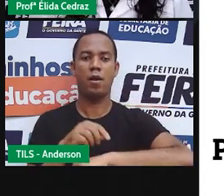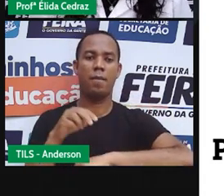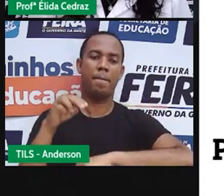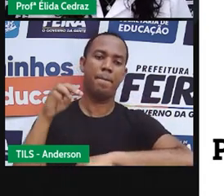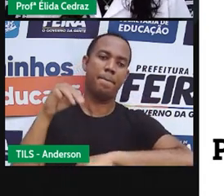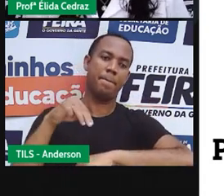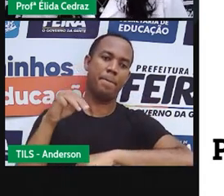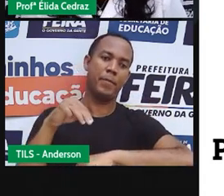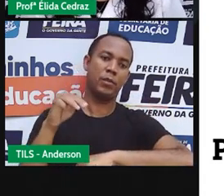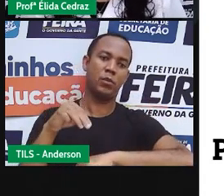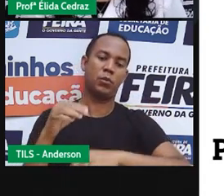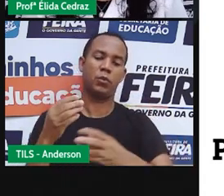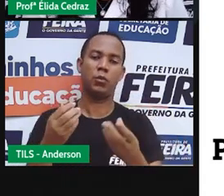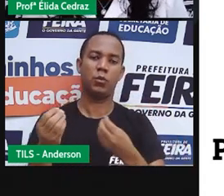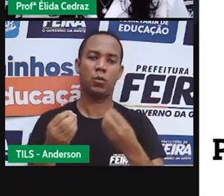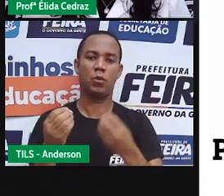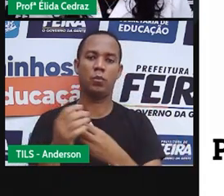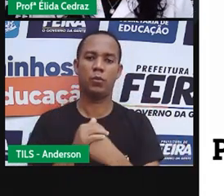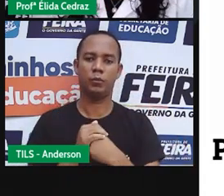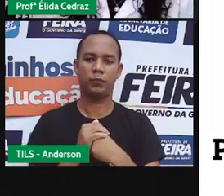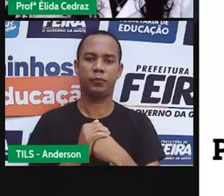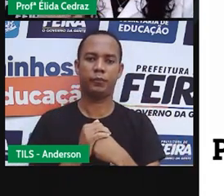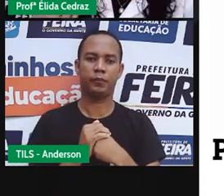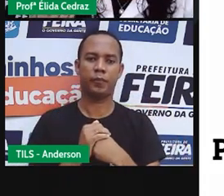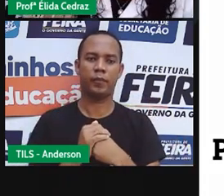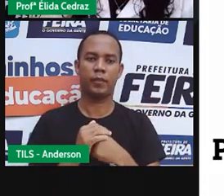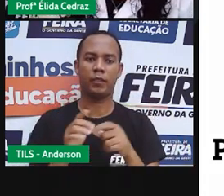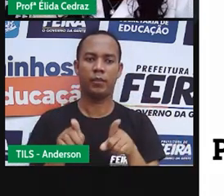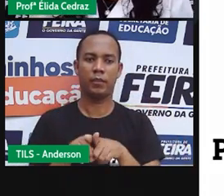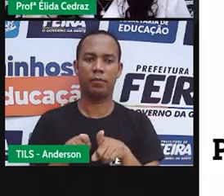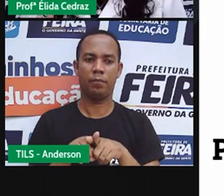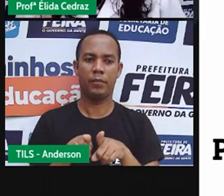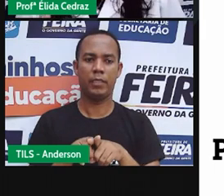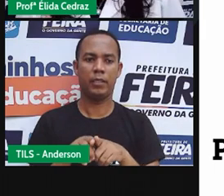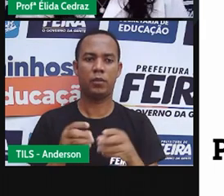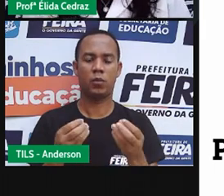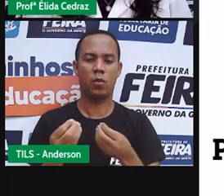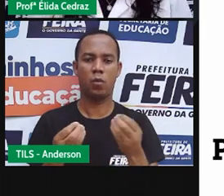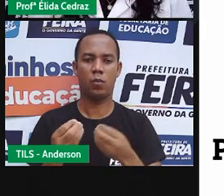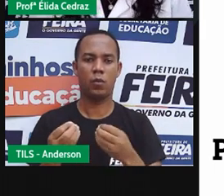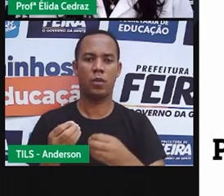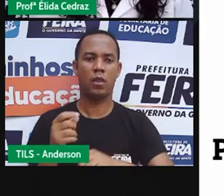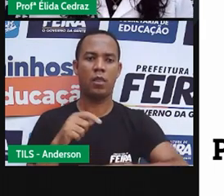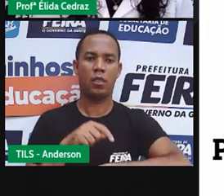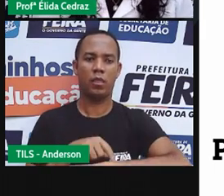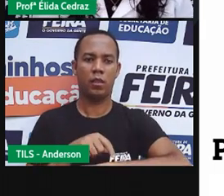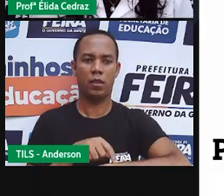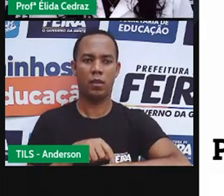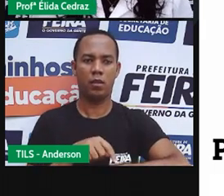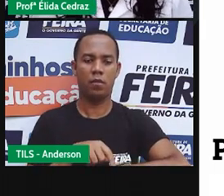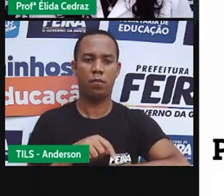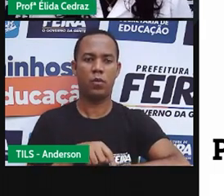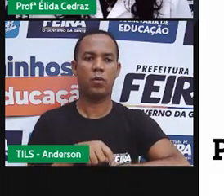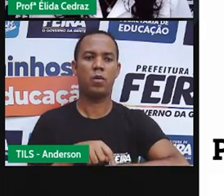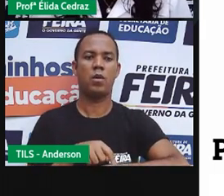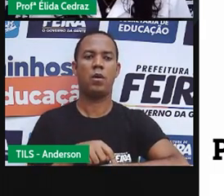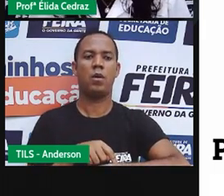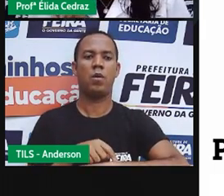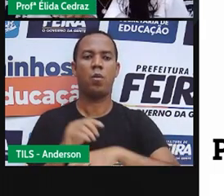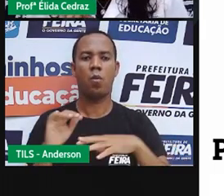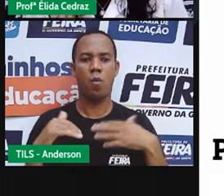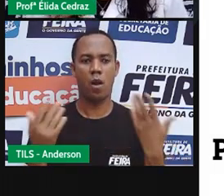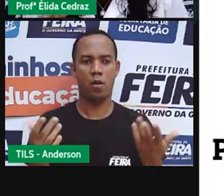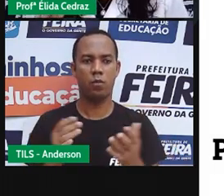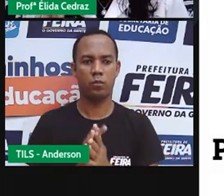de minuto. A hora e o minuto são as unidades de medida de tempo marcadas pelo relógio.